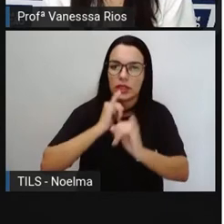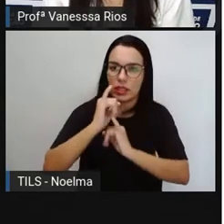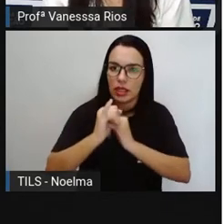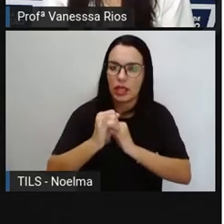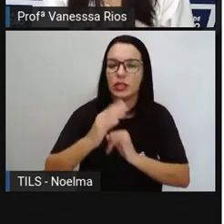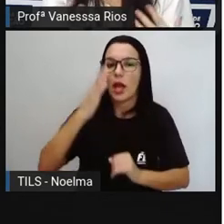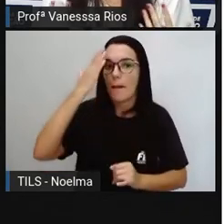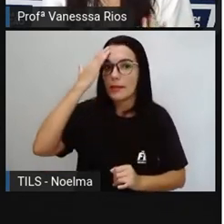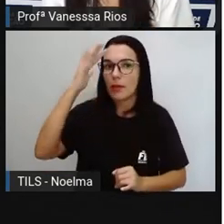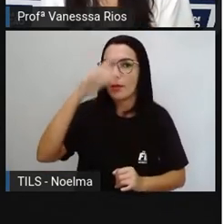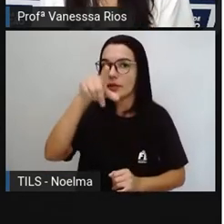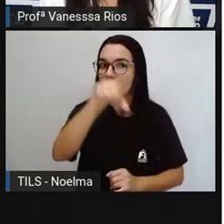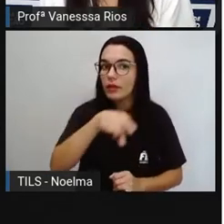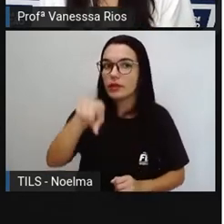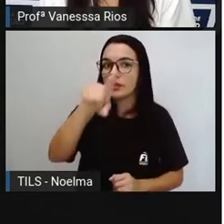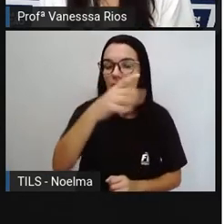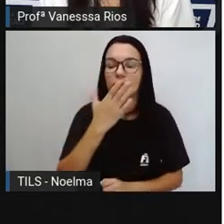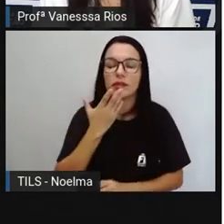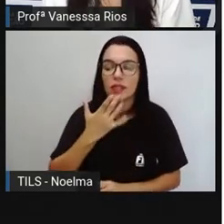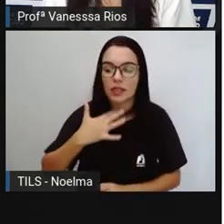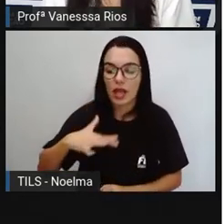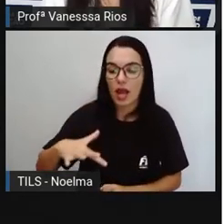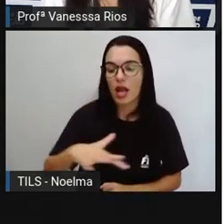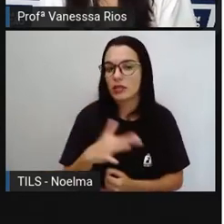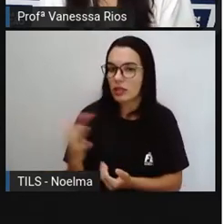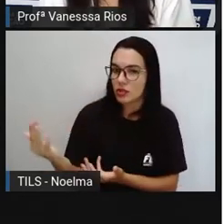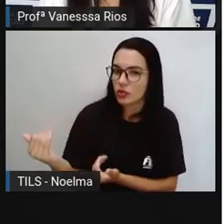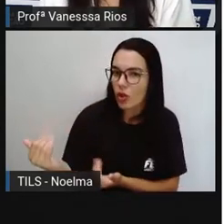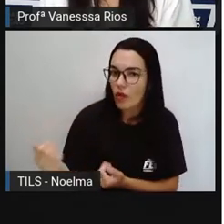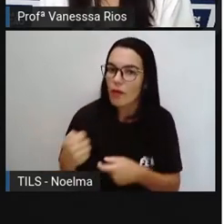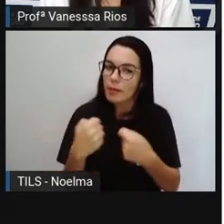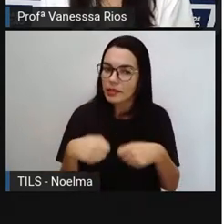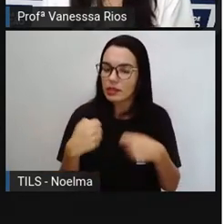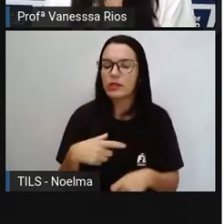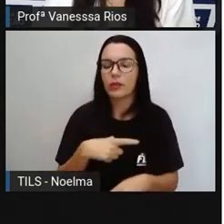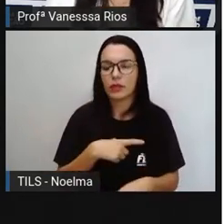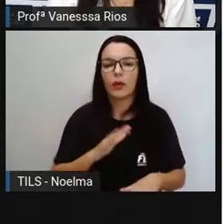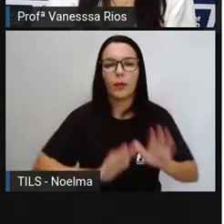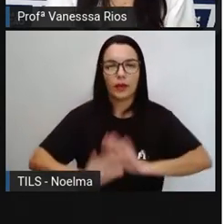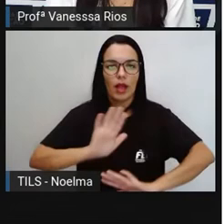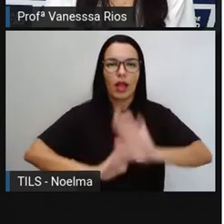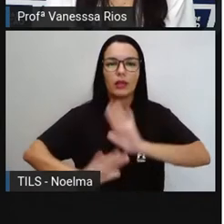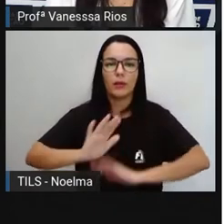crianças, né? Os mais jovens, precisam aí ter cuidado.